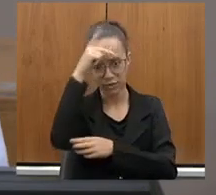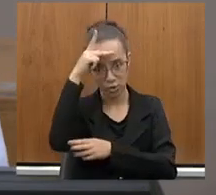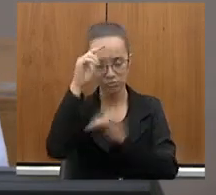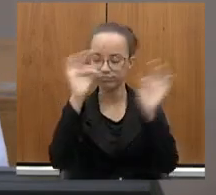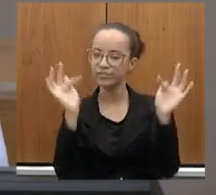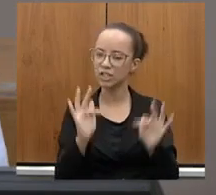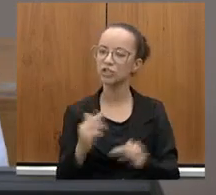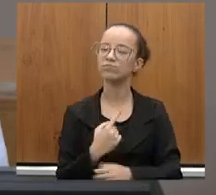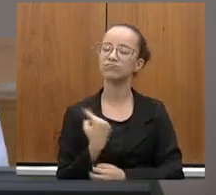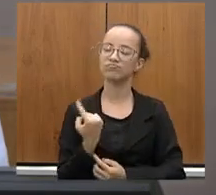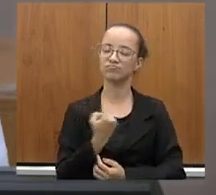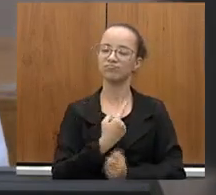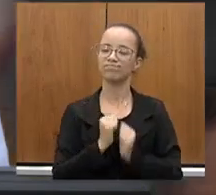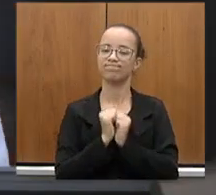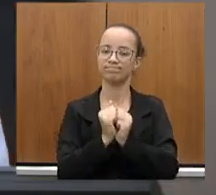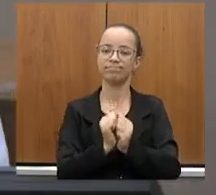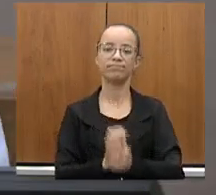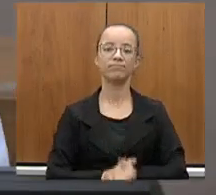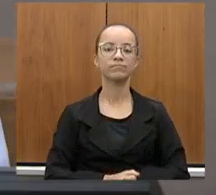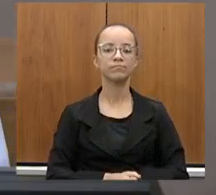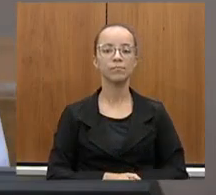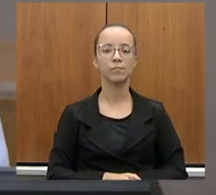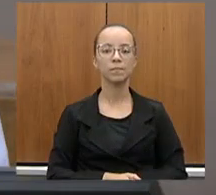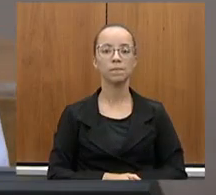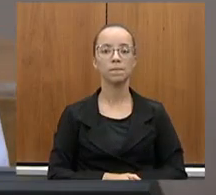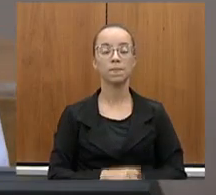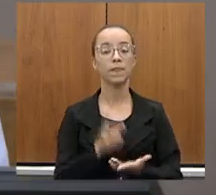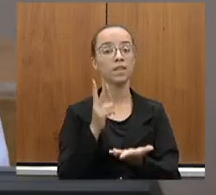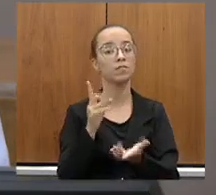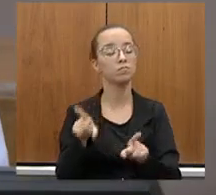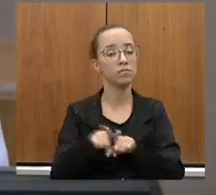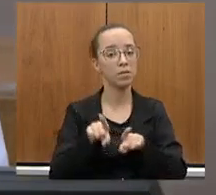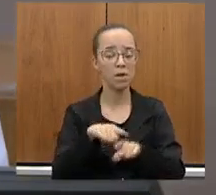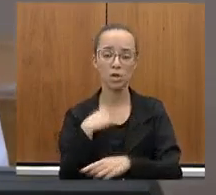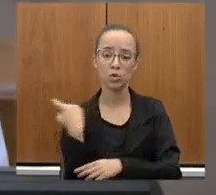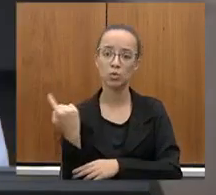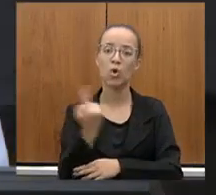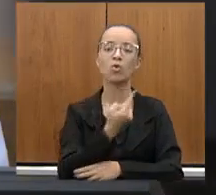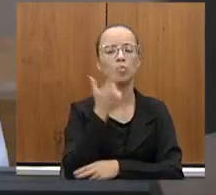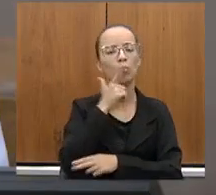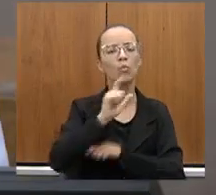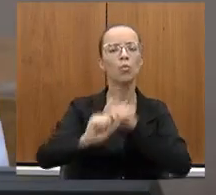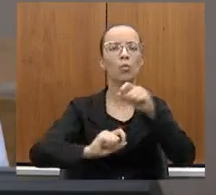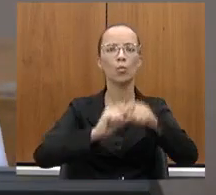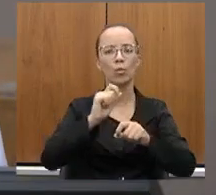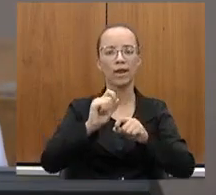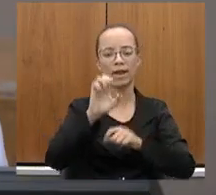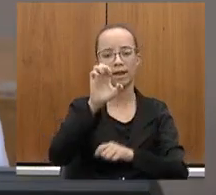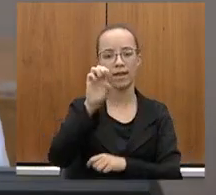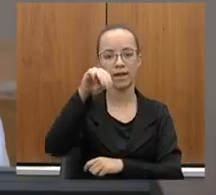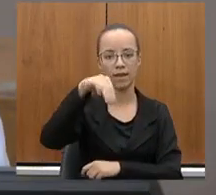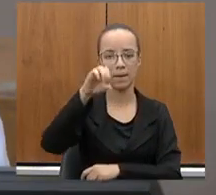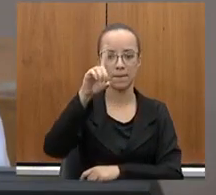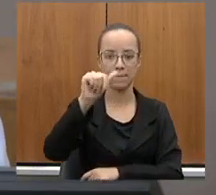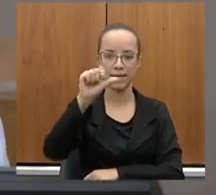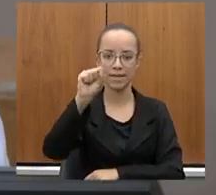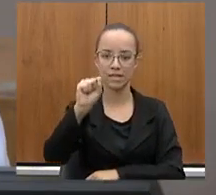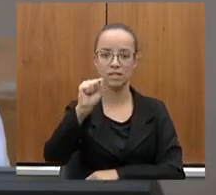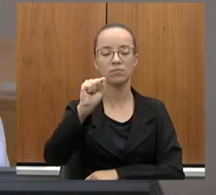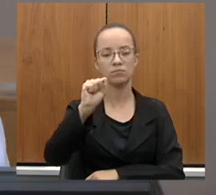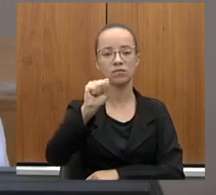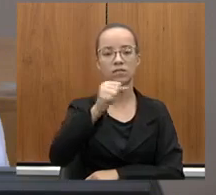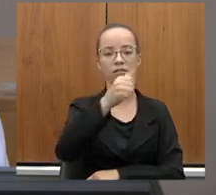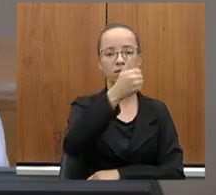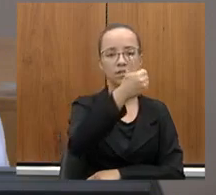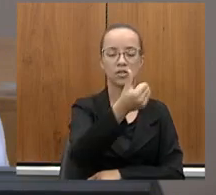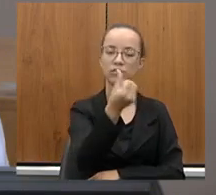nesse sentido. Além disso, nós captamos emendas federais em um montante de 126